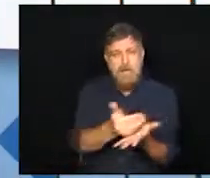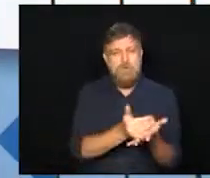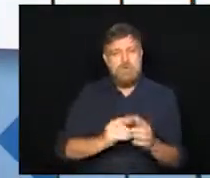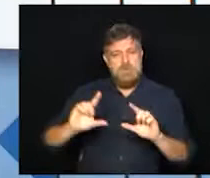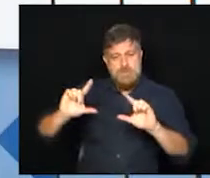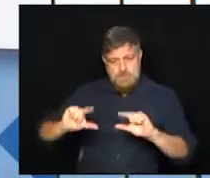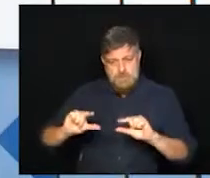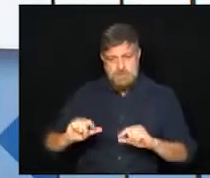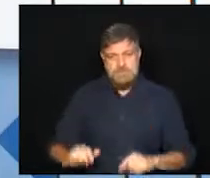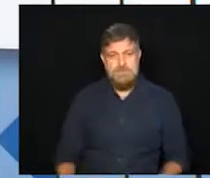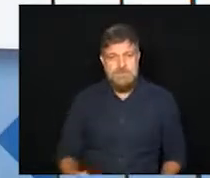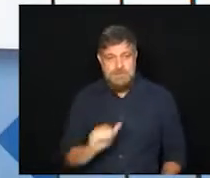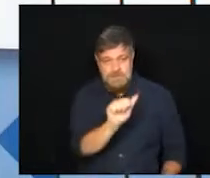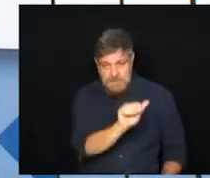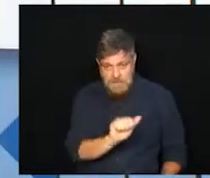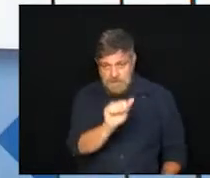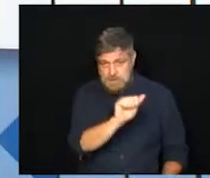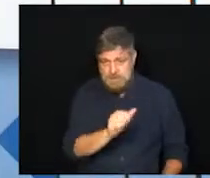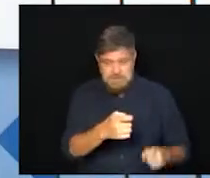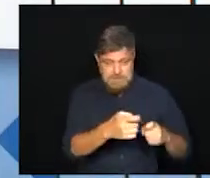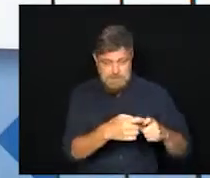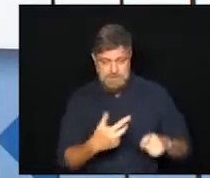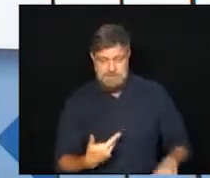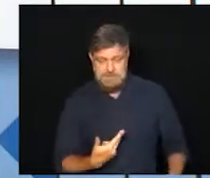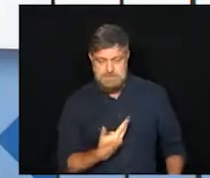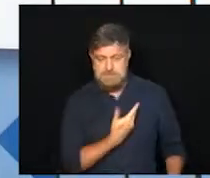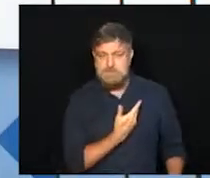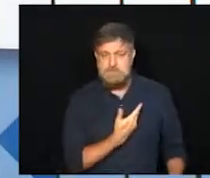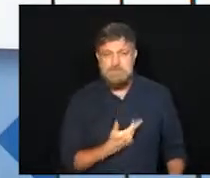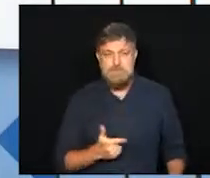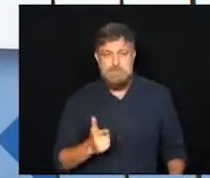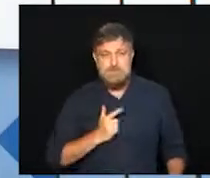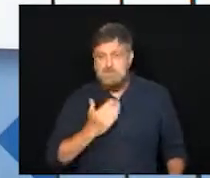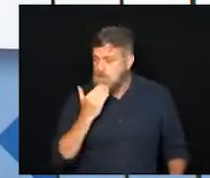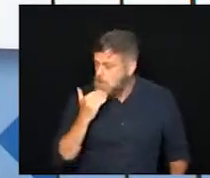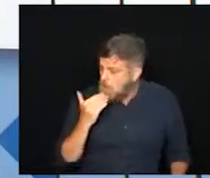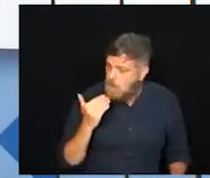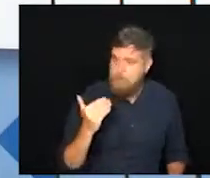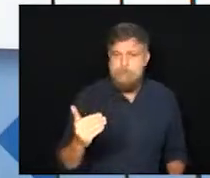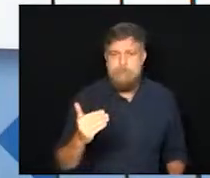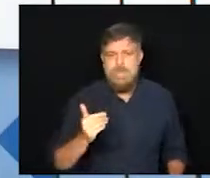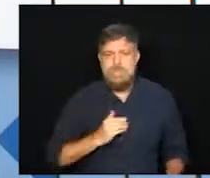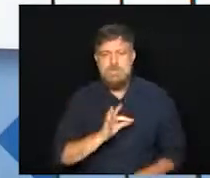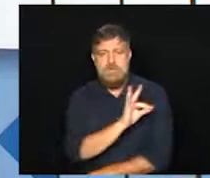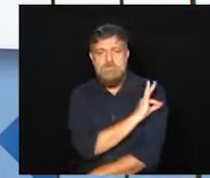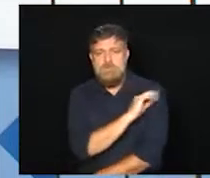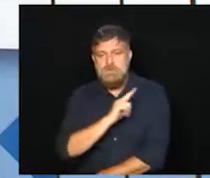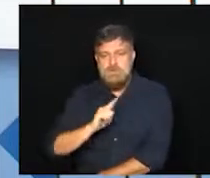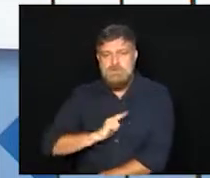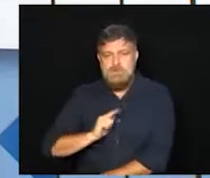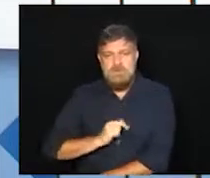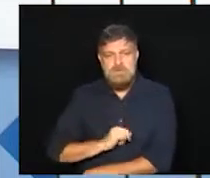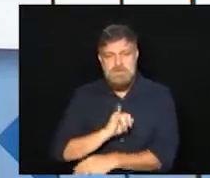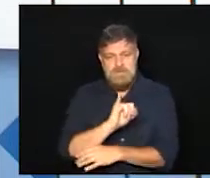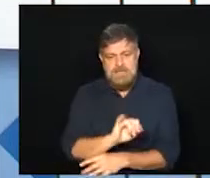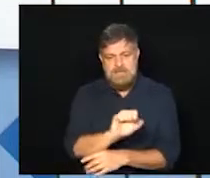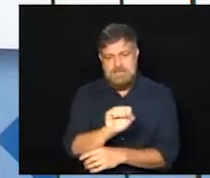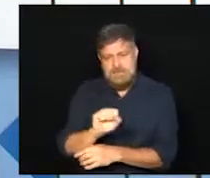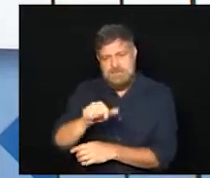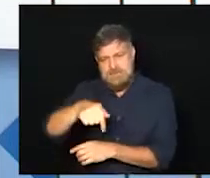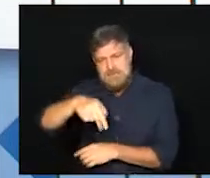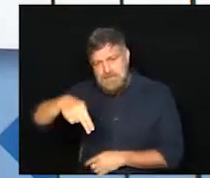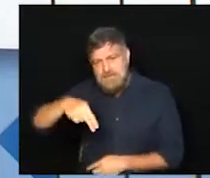a Sociedade de Medicina e Cirurgia de Campinas reivindica à Prefeitura a redução do ISSQN,